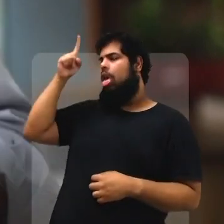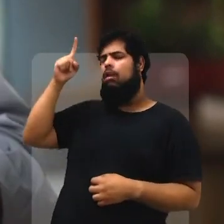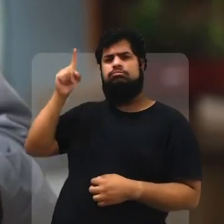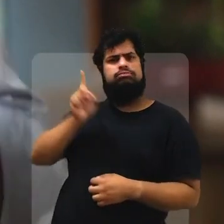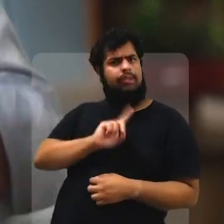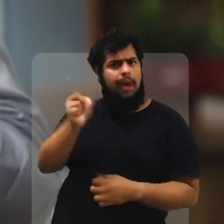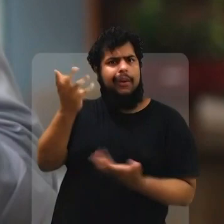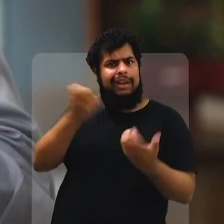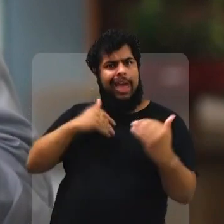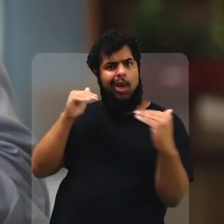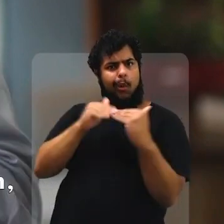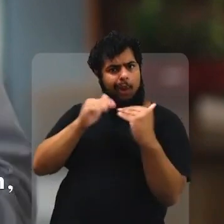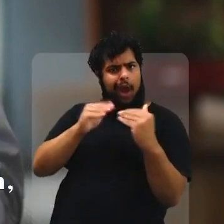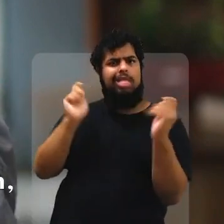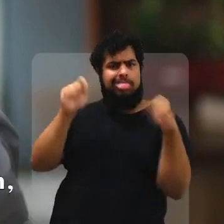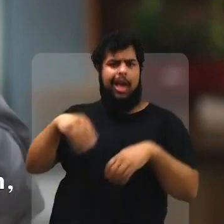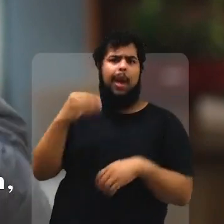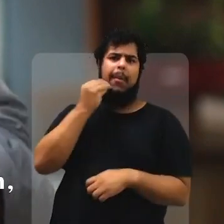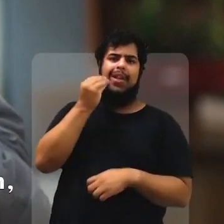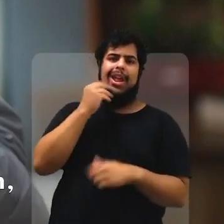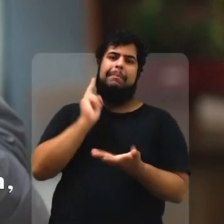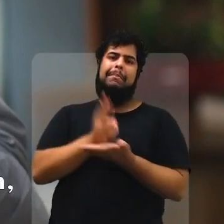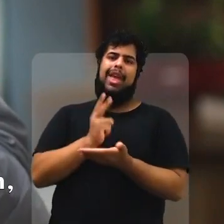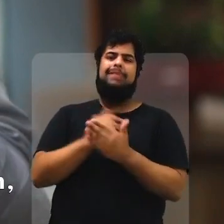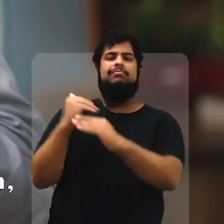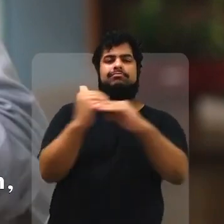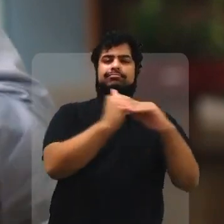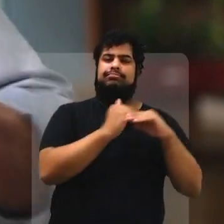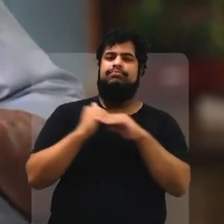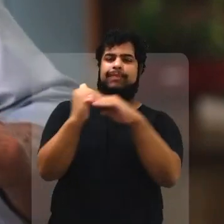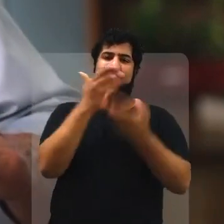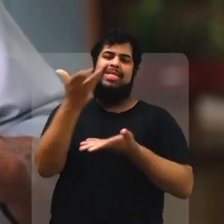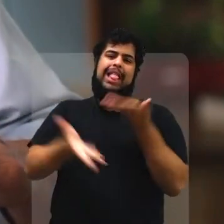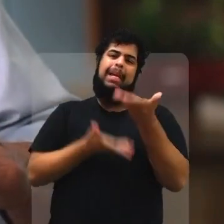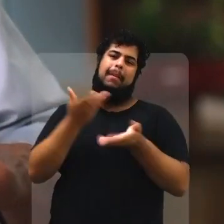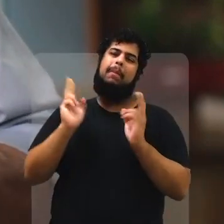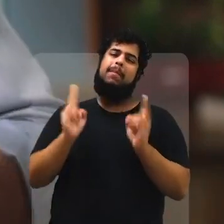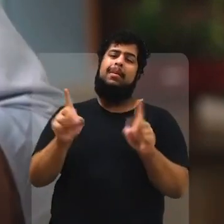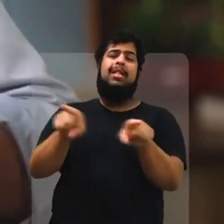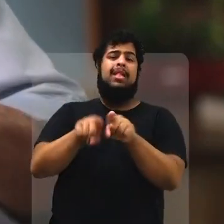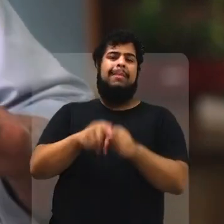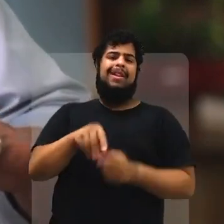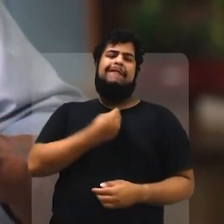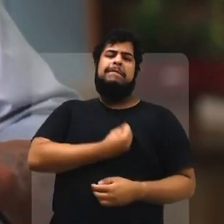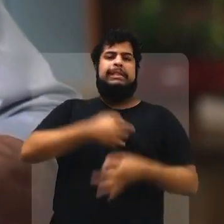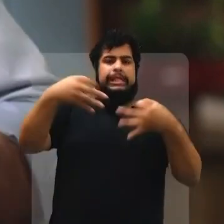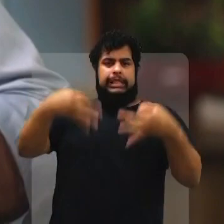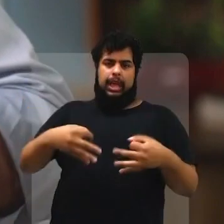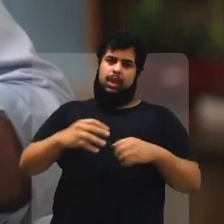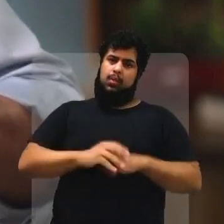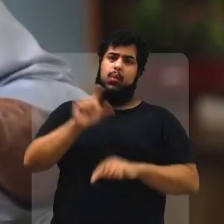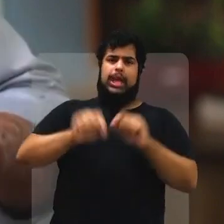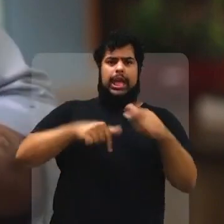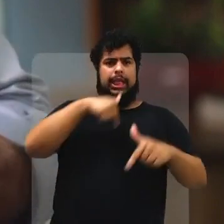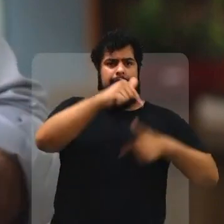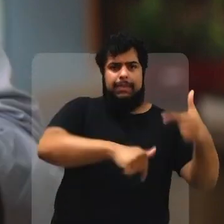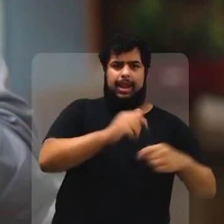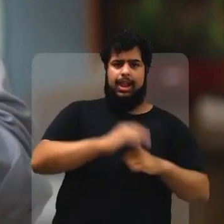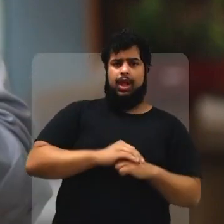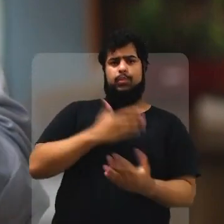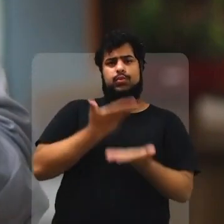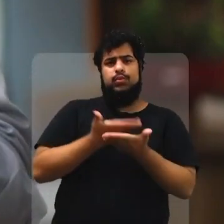condições de competir. E mais importante, o Nordeste não quer ser melhor do que ninguém, quer apenas ser igual, ter a mesma oportunidade, o mesmo